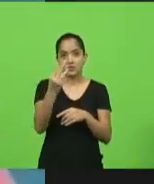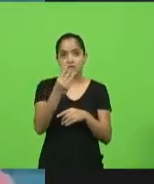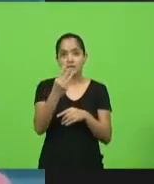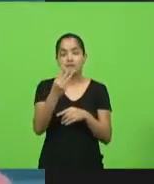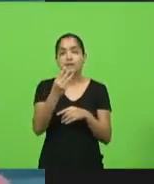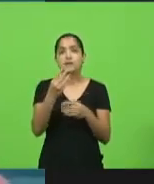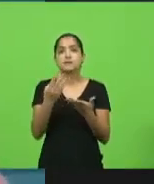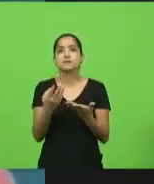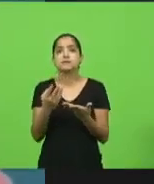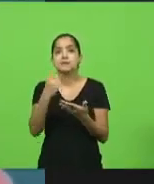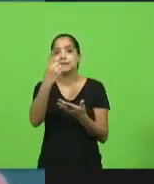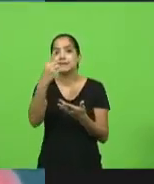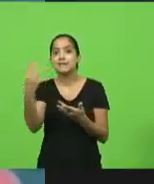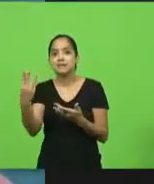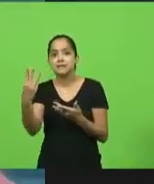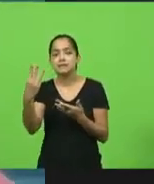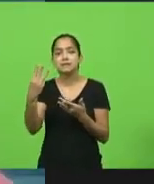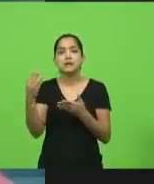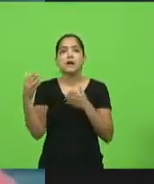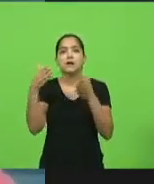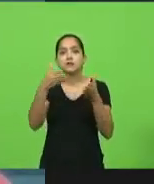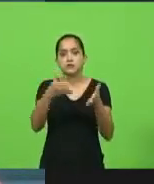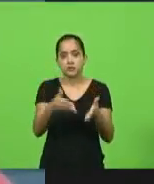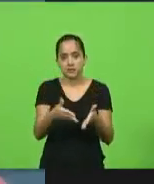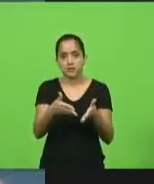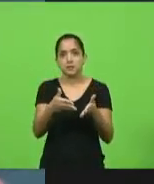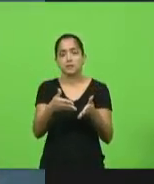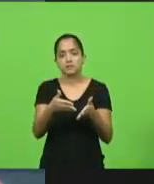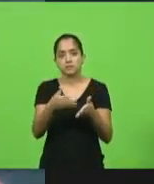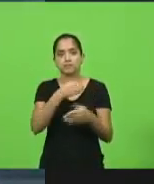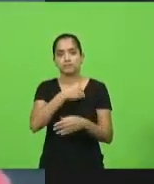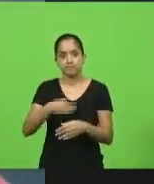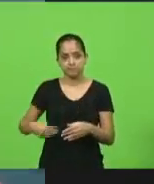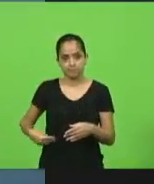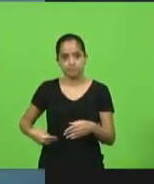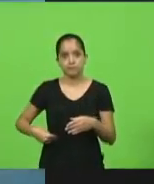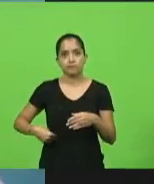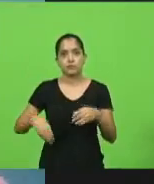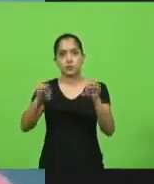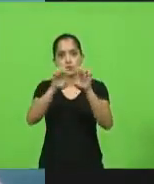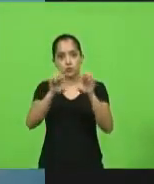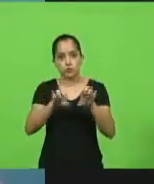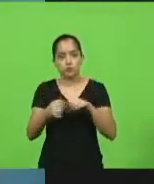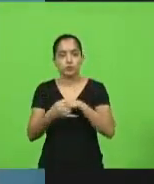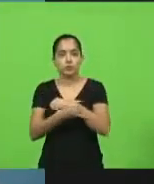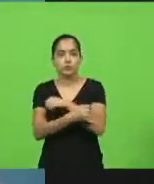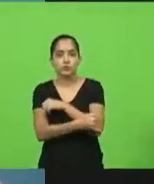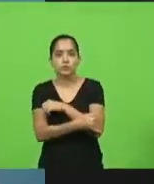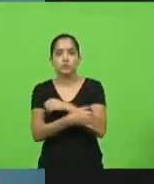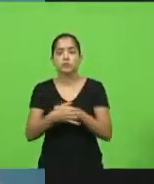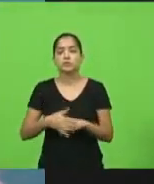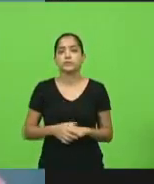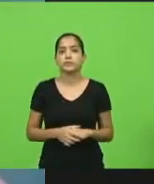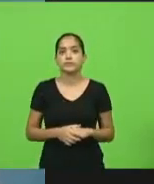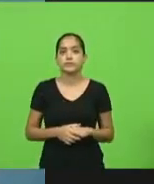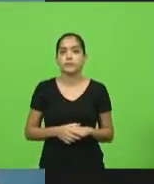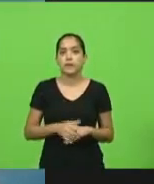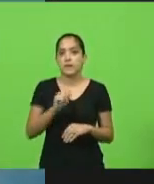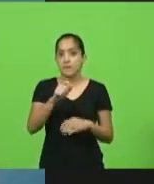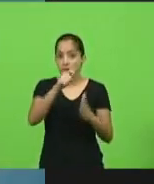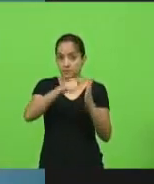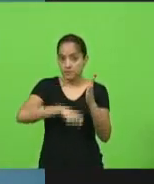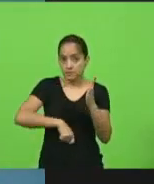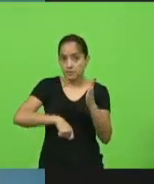a chegada do ministro da Infraestrutura, o Tarcísio, para assinar